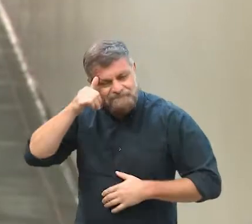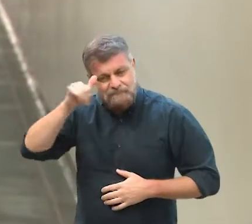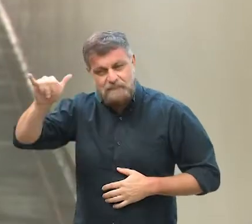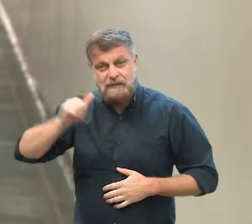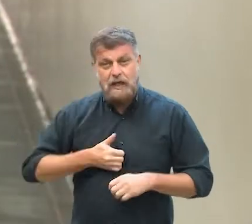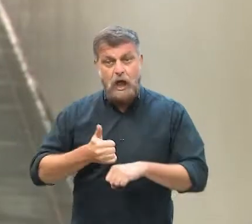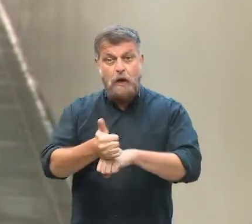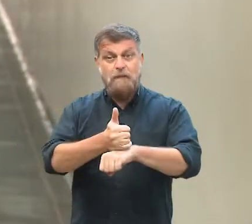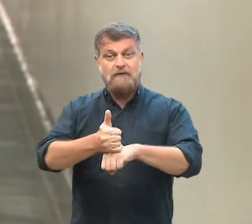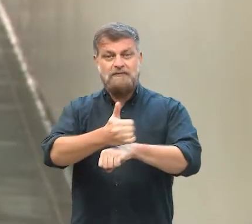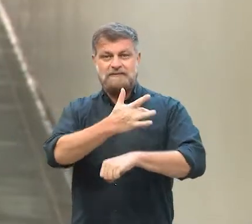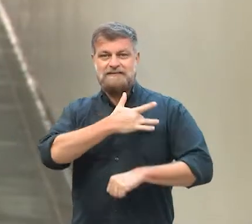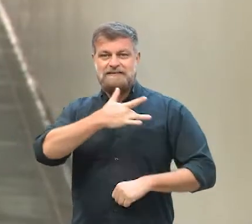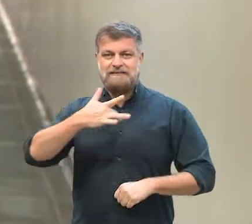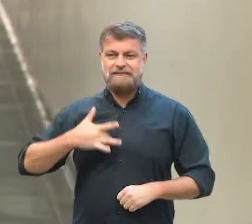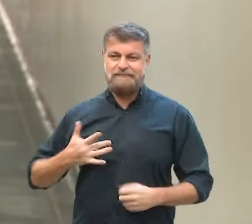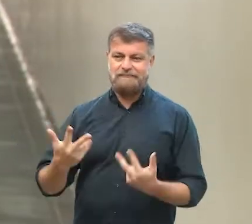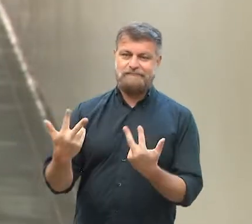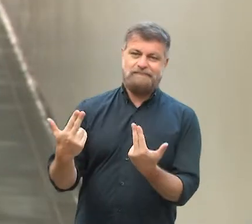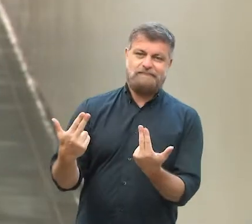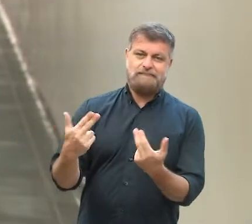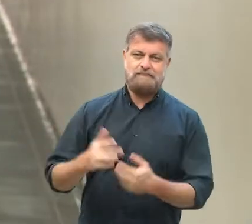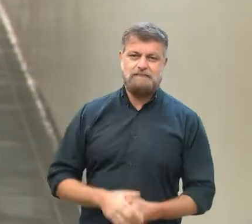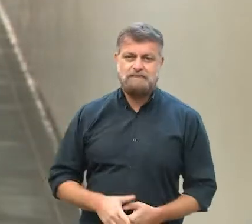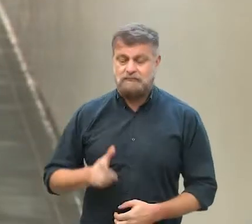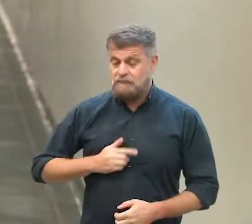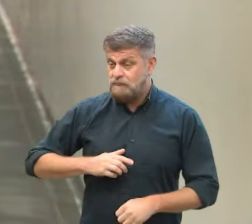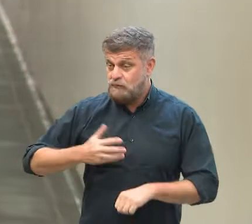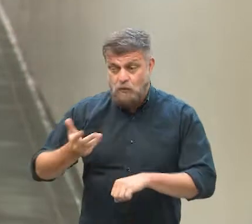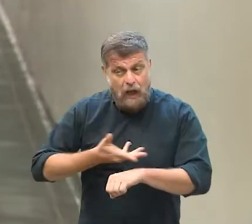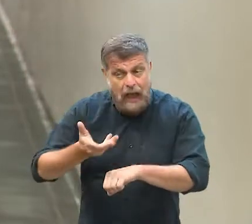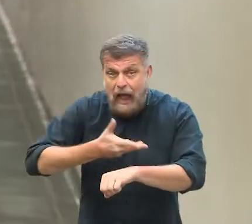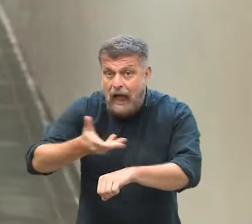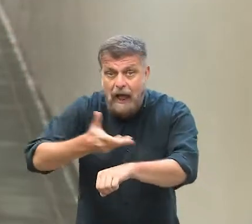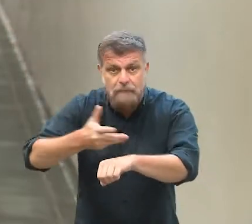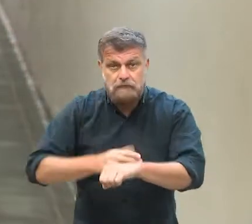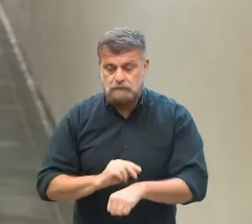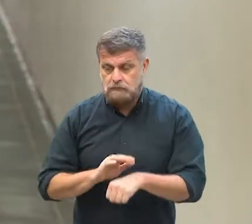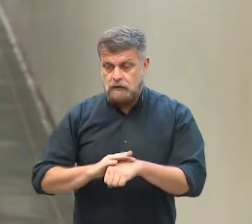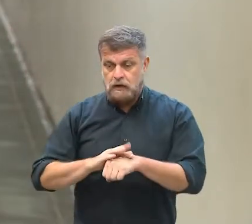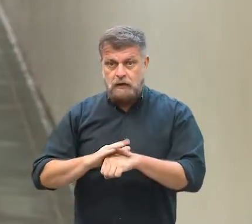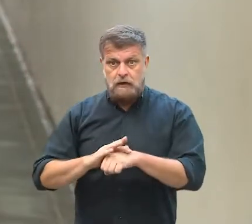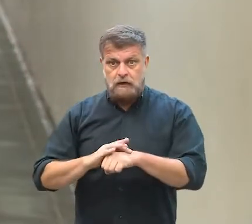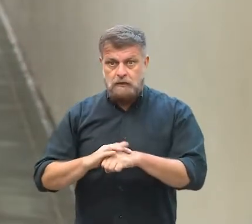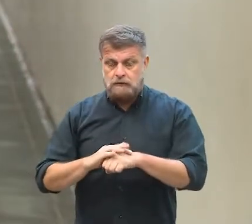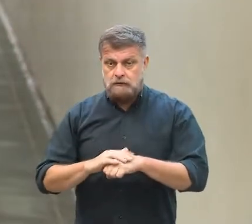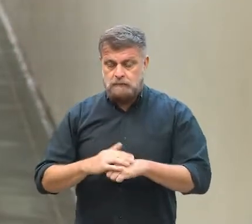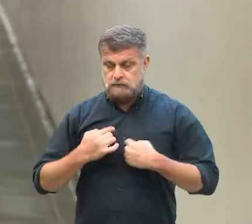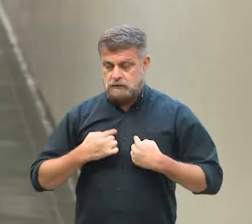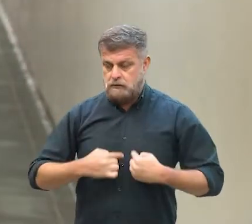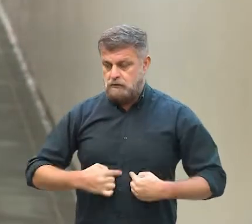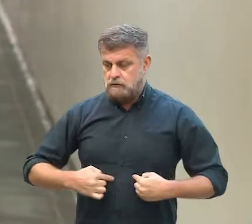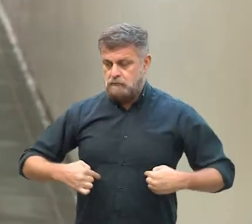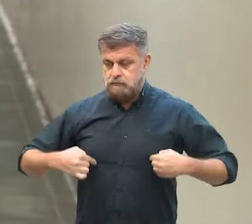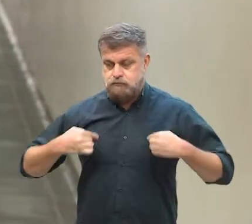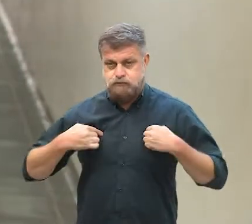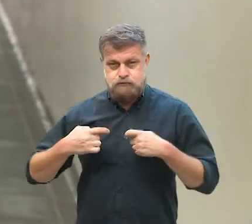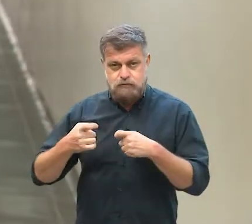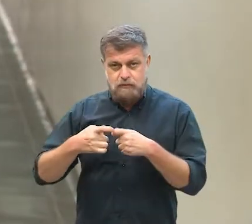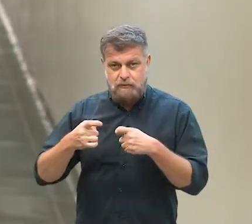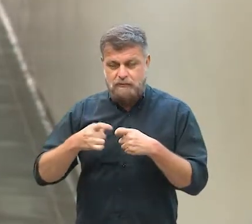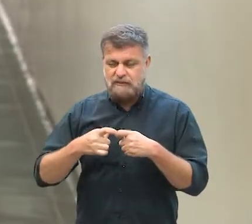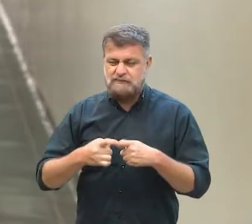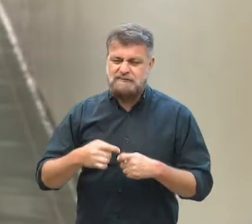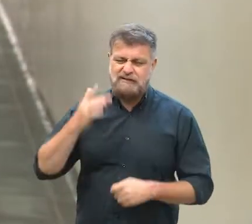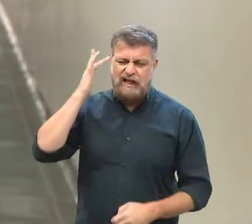profissionais de saúde como ele. Foi tudo muito rápido, a doença avançou rapidamente no caso dele, porque os médicos